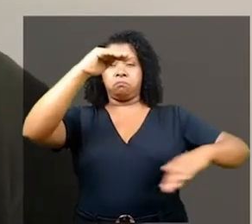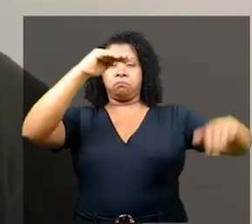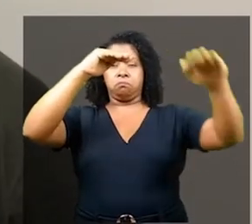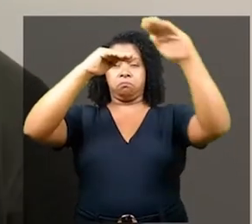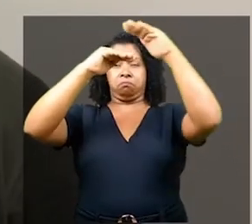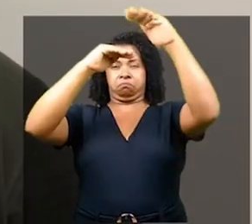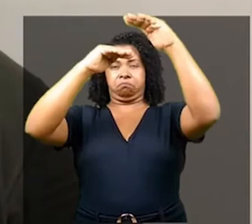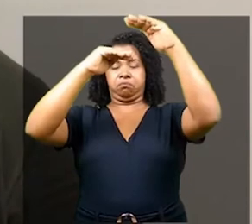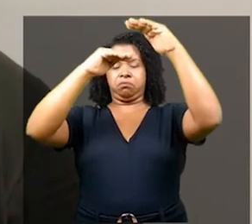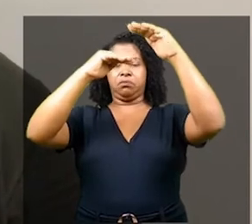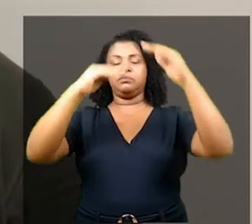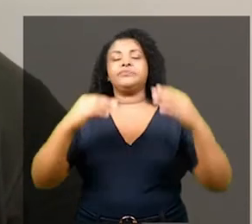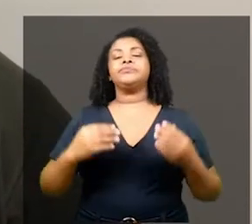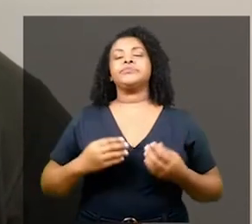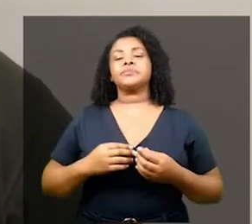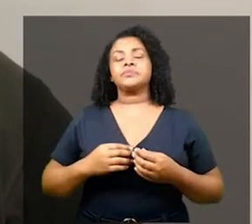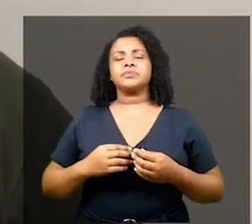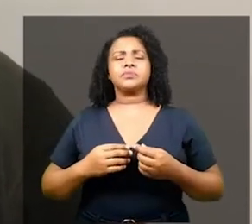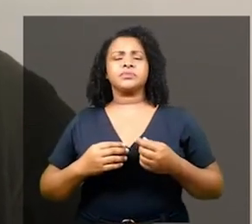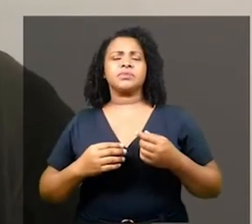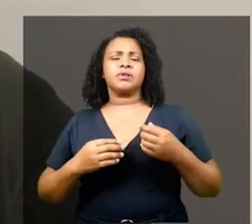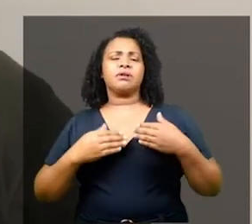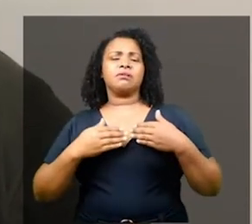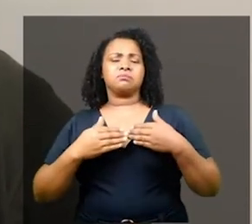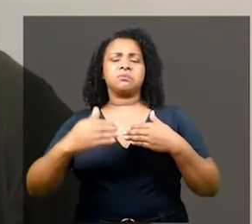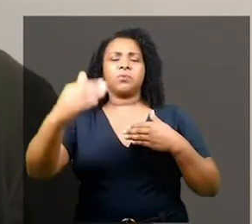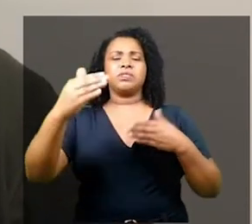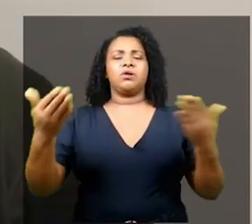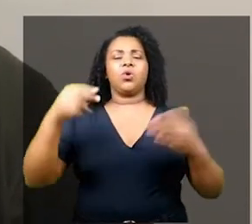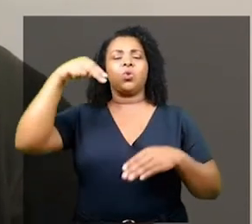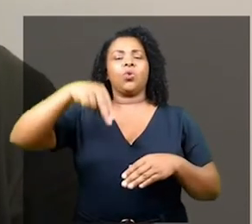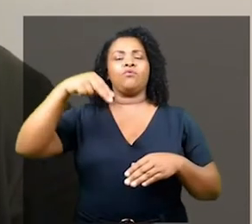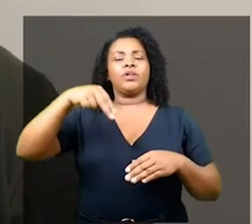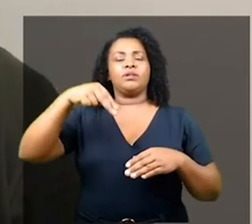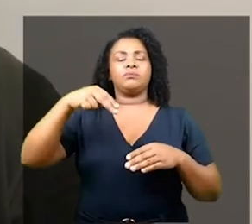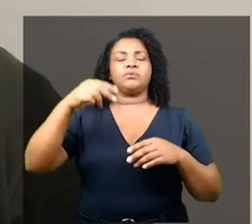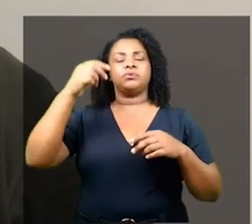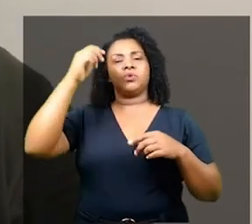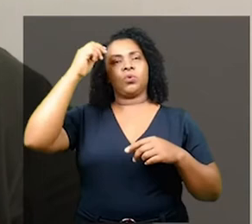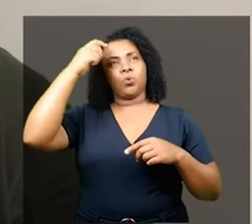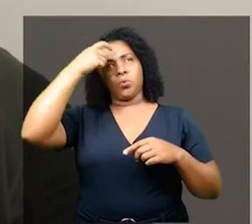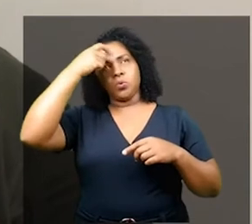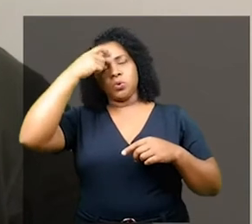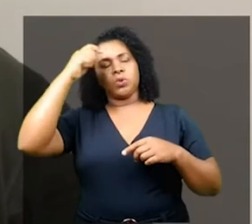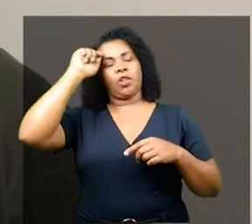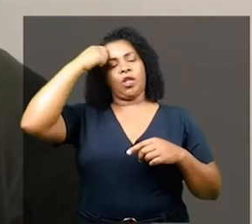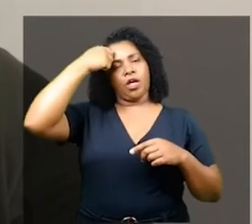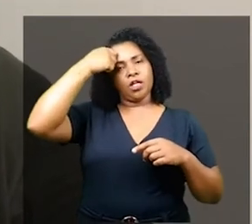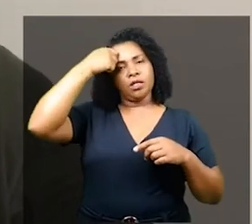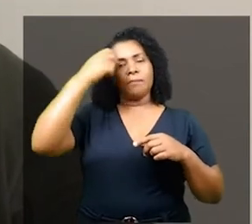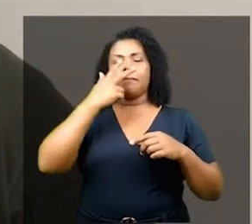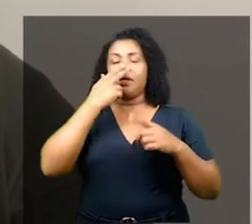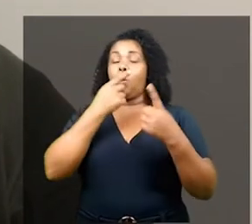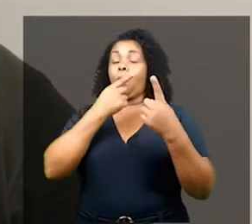especialmente nesse novembro, esse novembro de consciência negra, afronta os poderes hegemônicos.